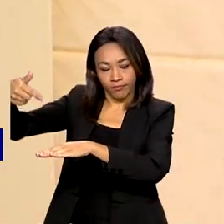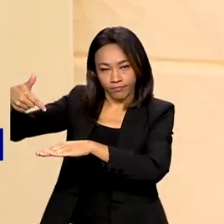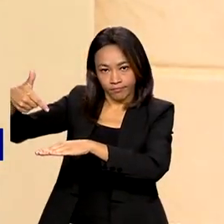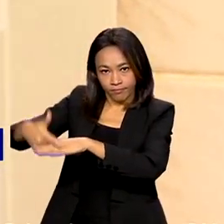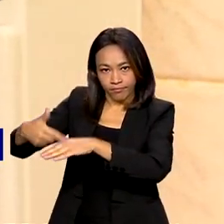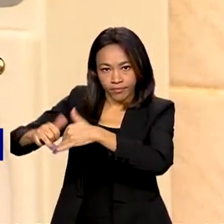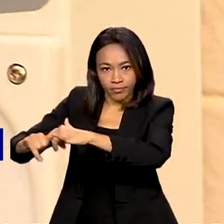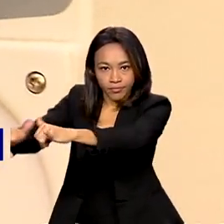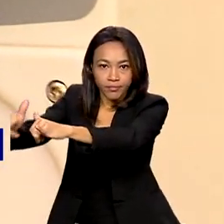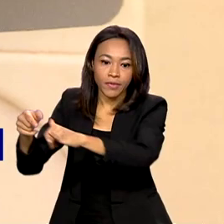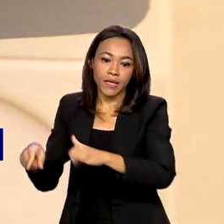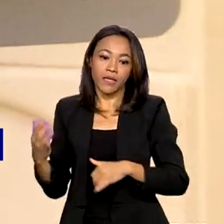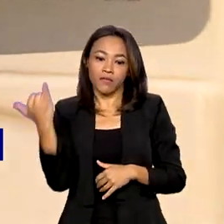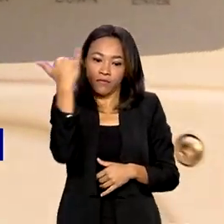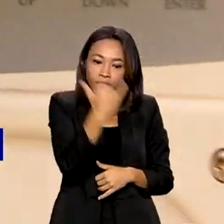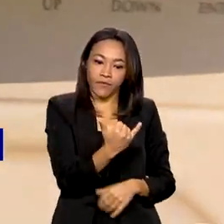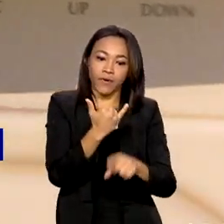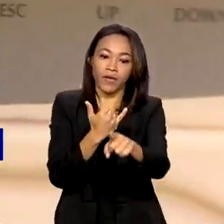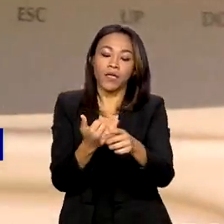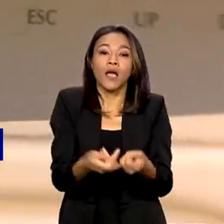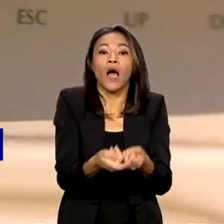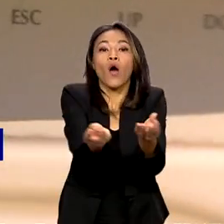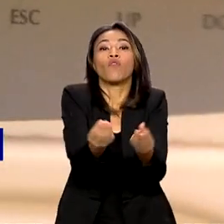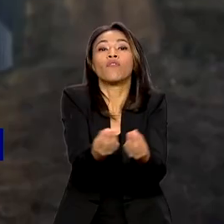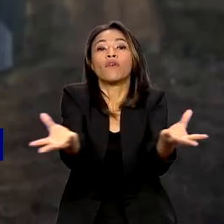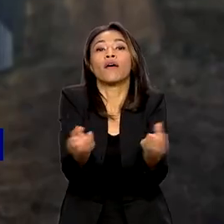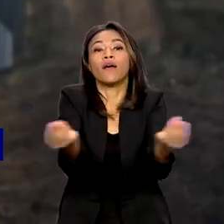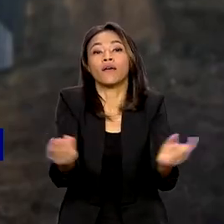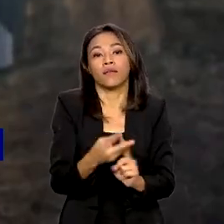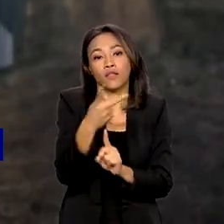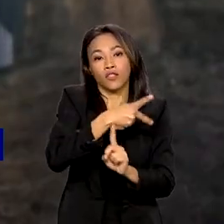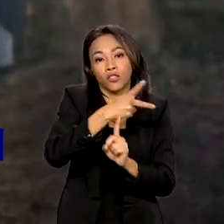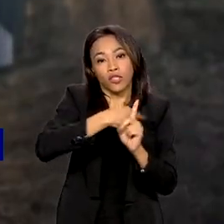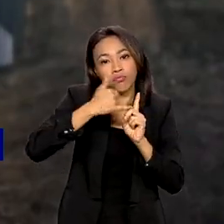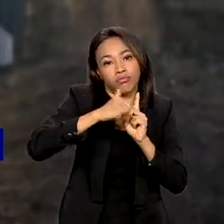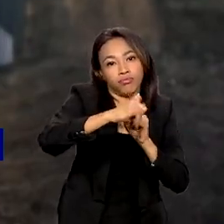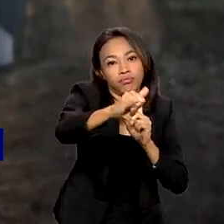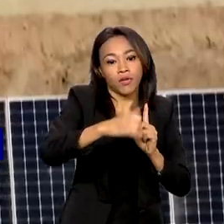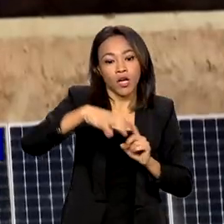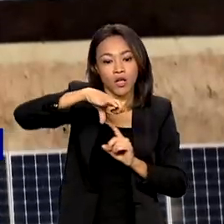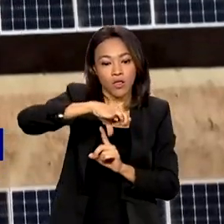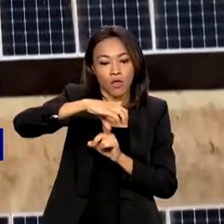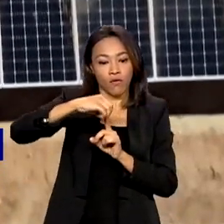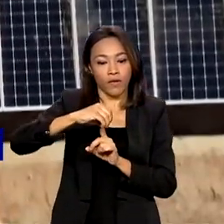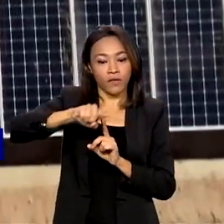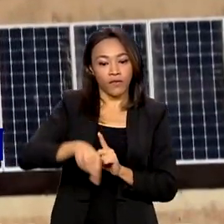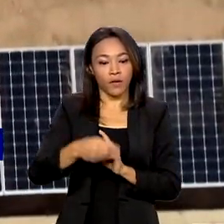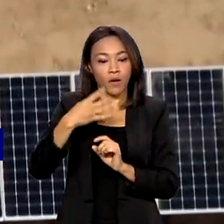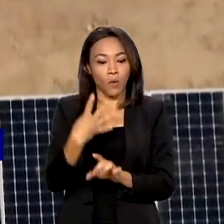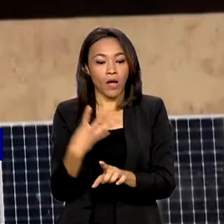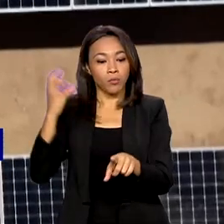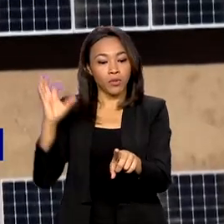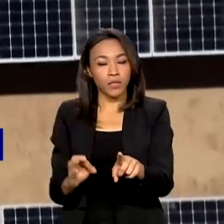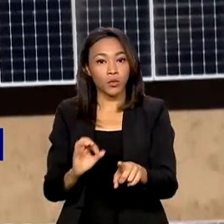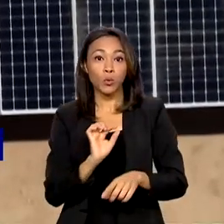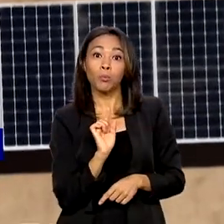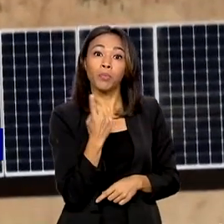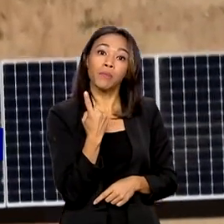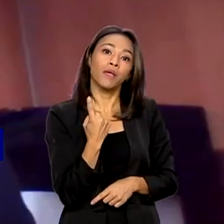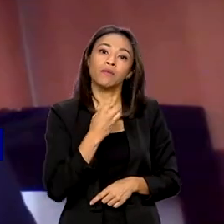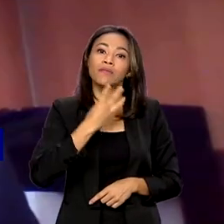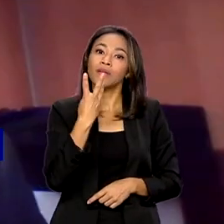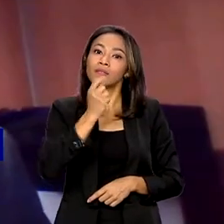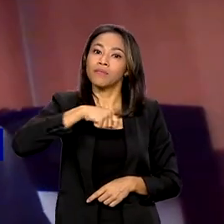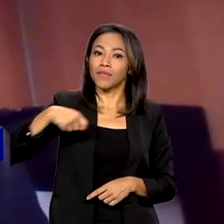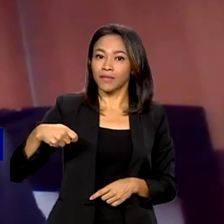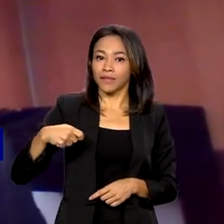de renováveis na oferta interna de energia elétrica chegou a 90,4% no primeiro trimestre.